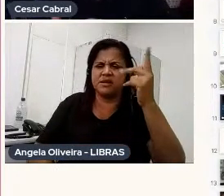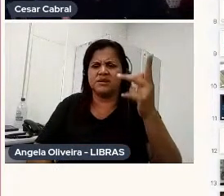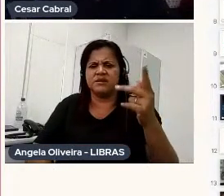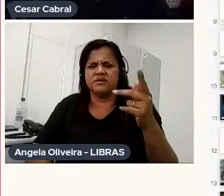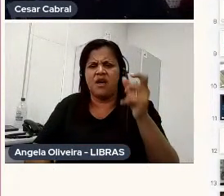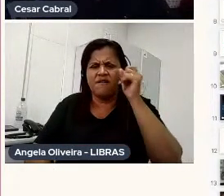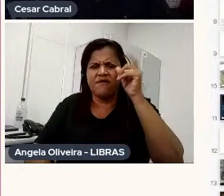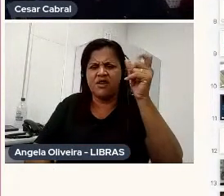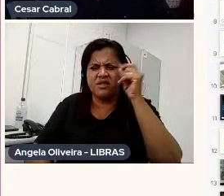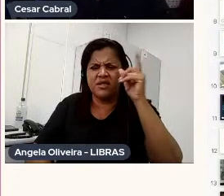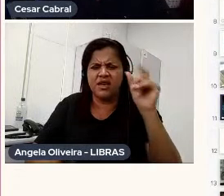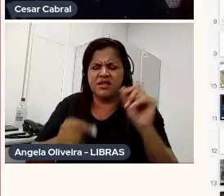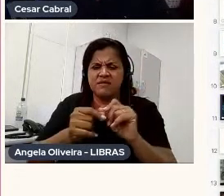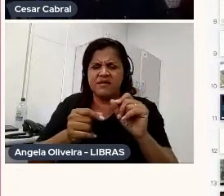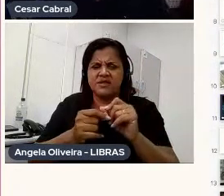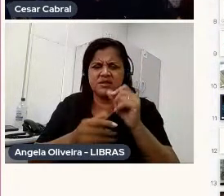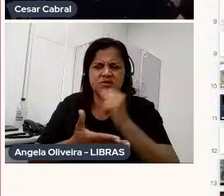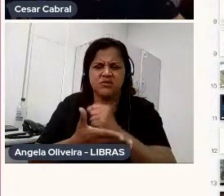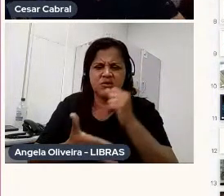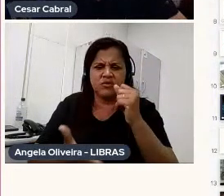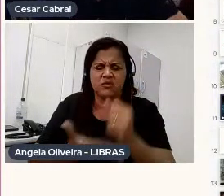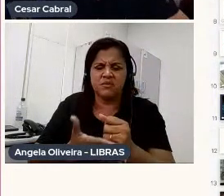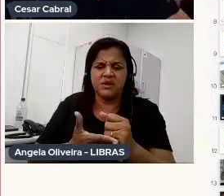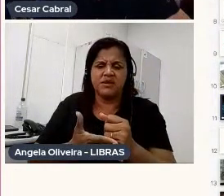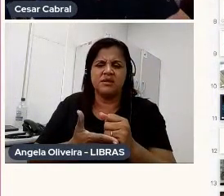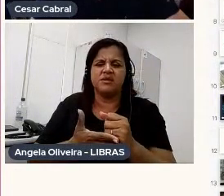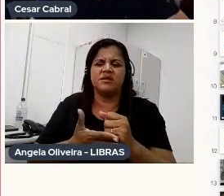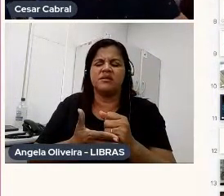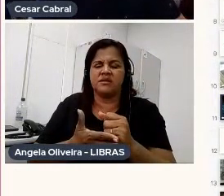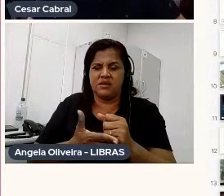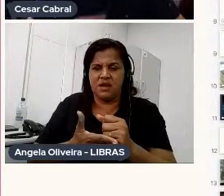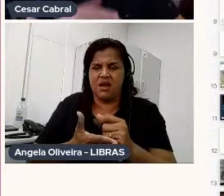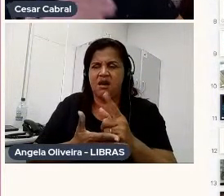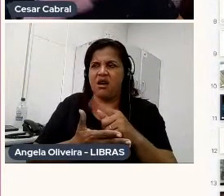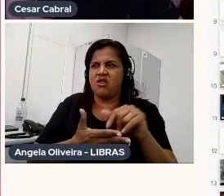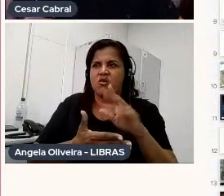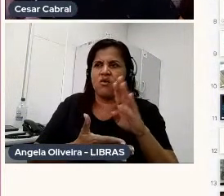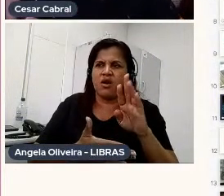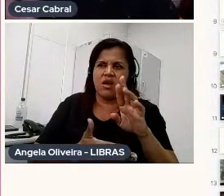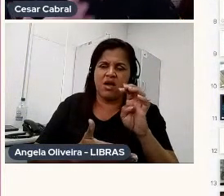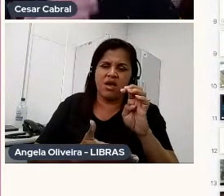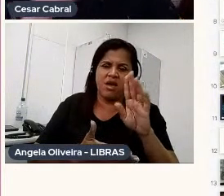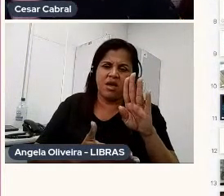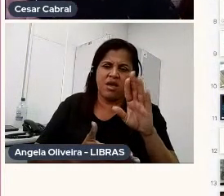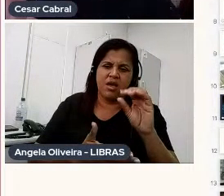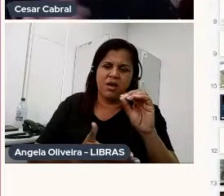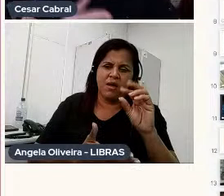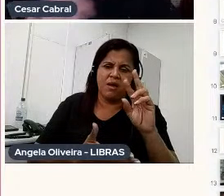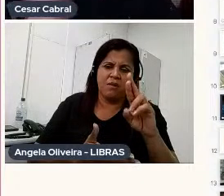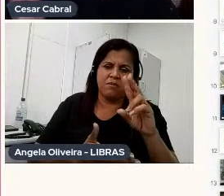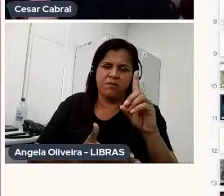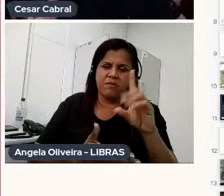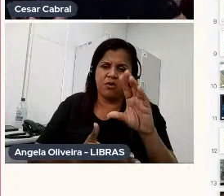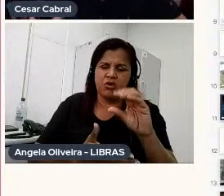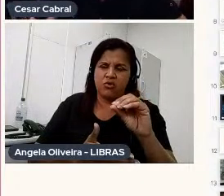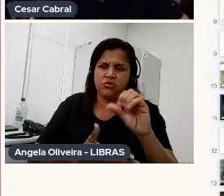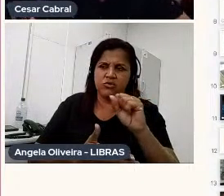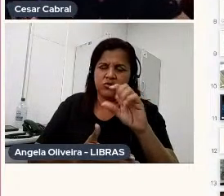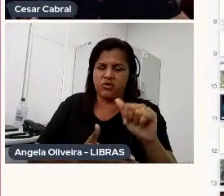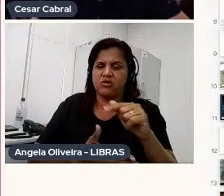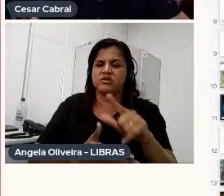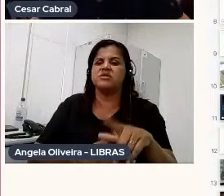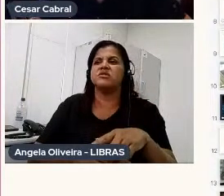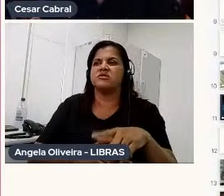documentário sobre a Rebordosa, né, pra quem não conhece, a Rebordosa é a grande personagem, né, ela e o Bob Cuspe,